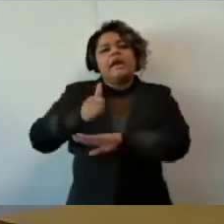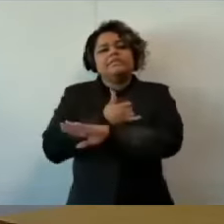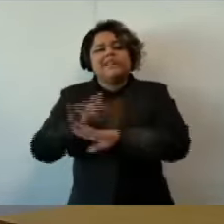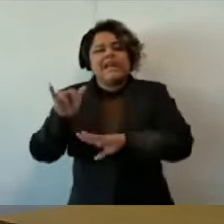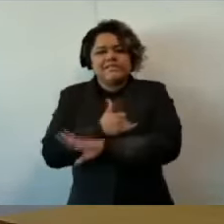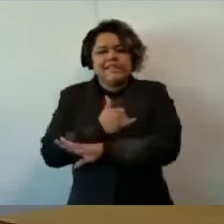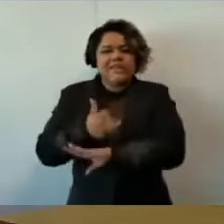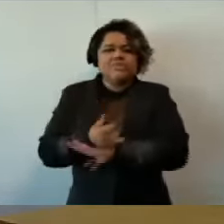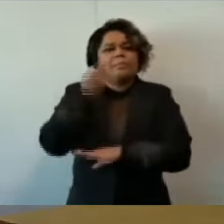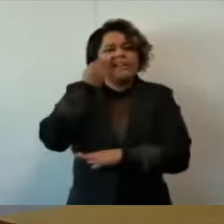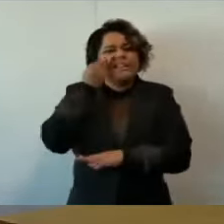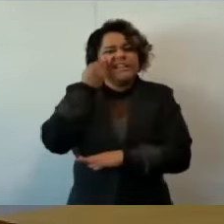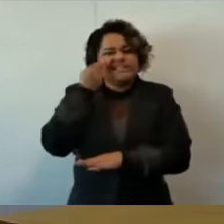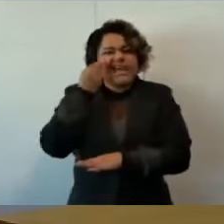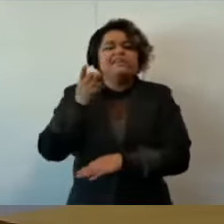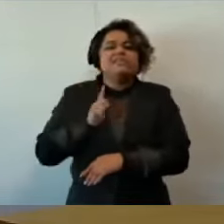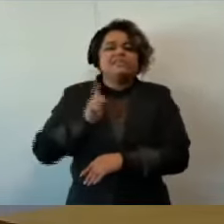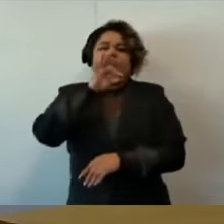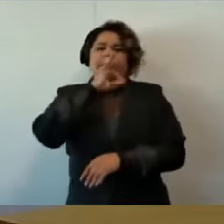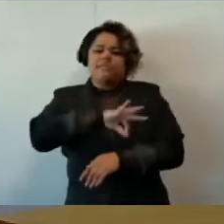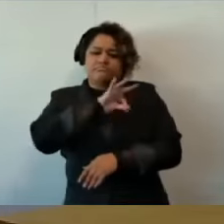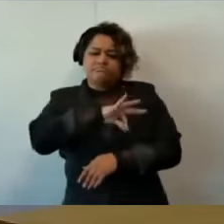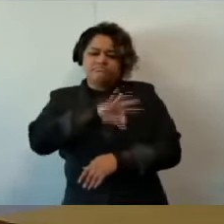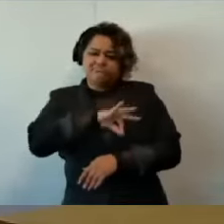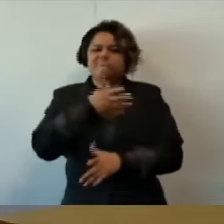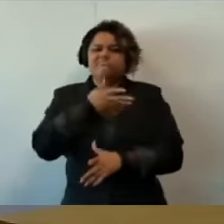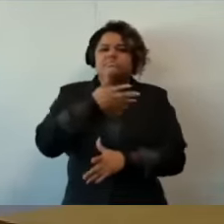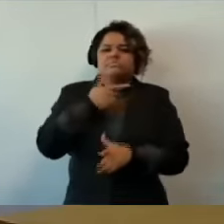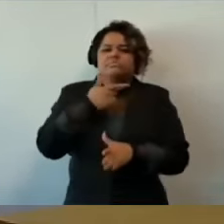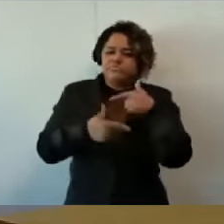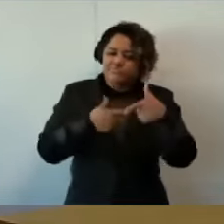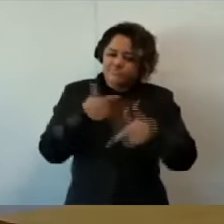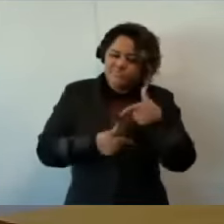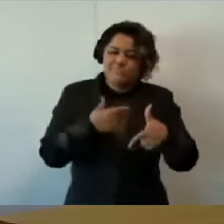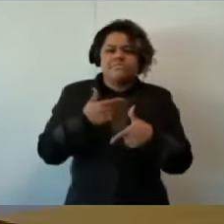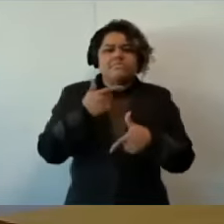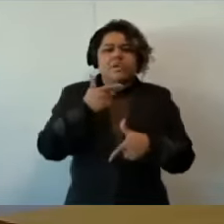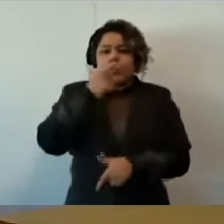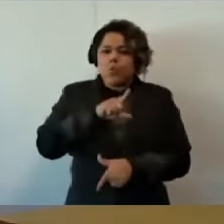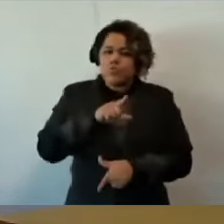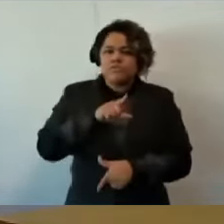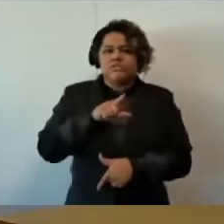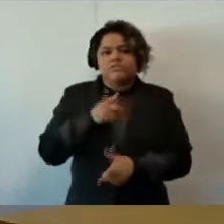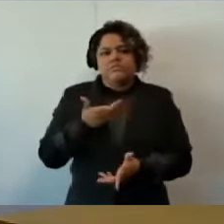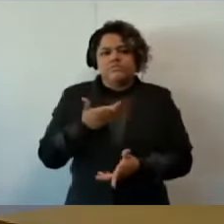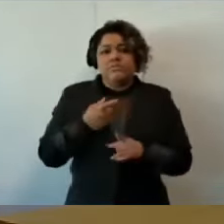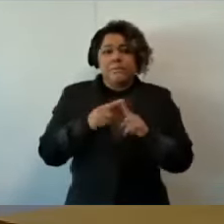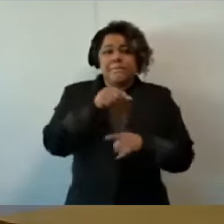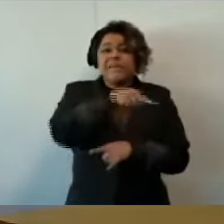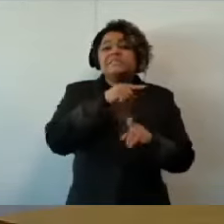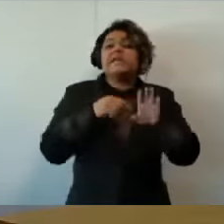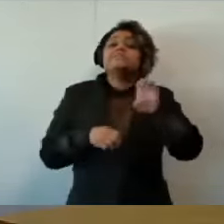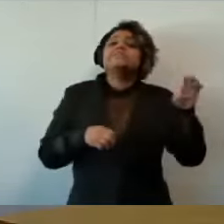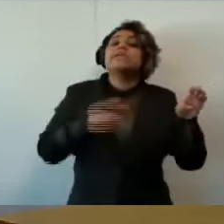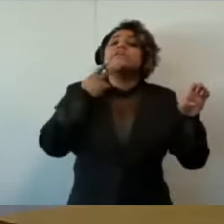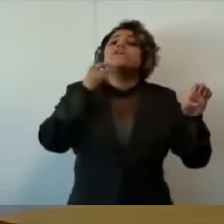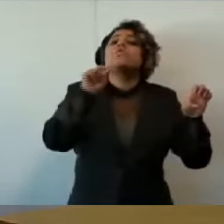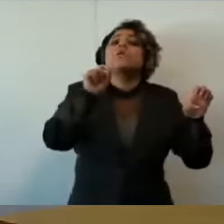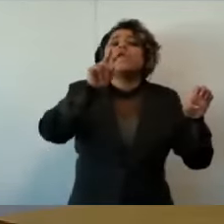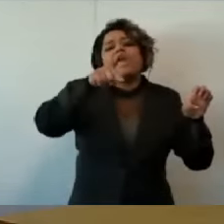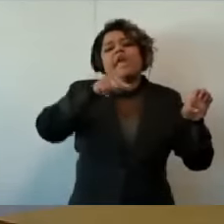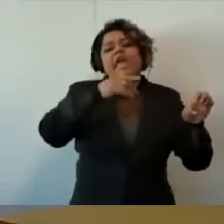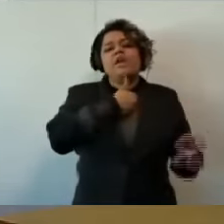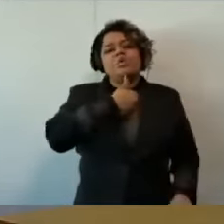pessoa voltar a ter autonomia, voltar a ter satisfação de conseguir se sustentar, mas o que a esquerda fala? É o Estado